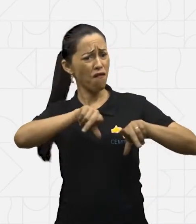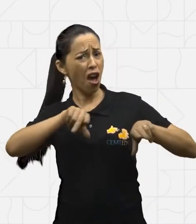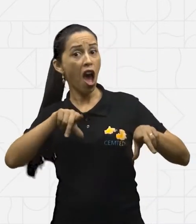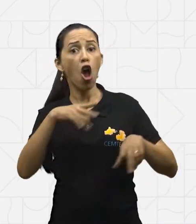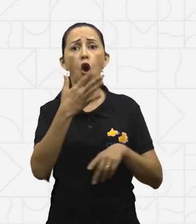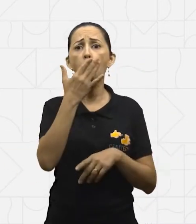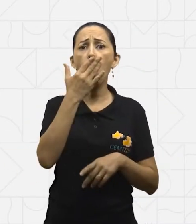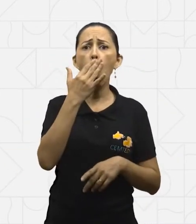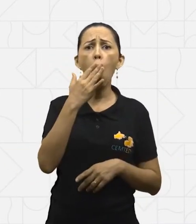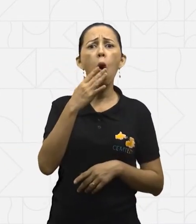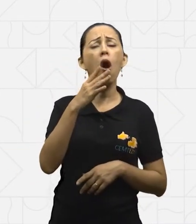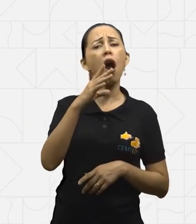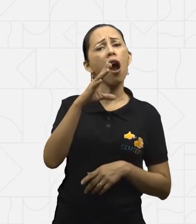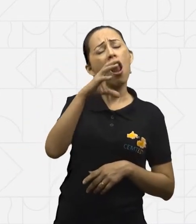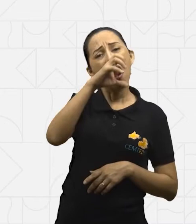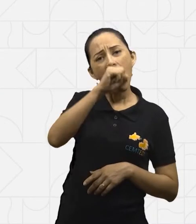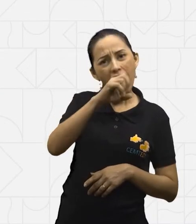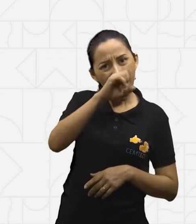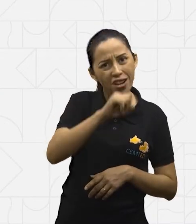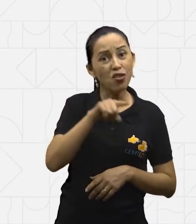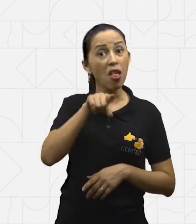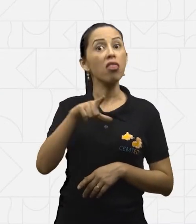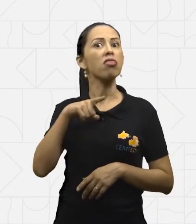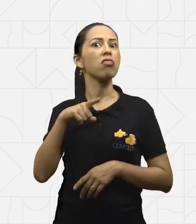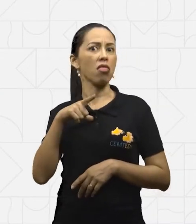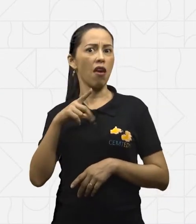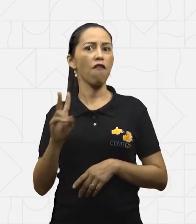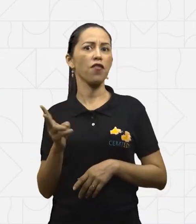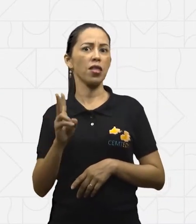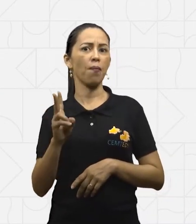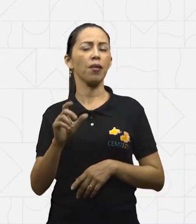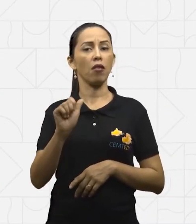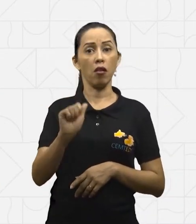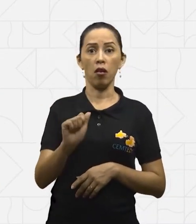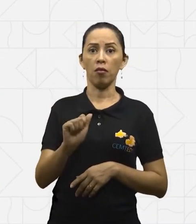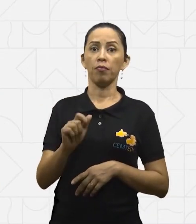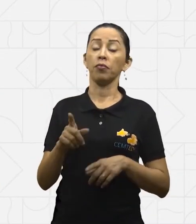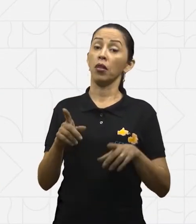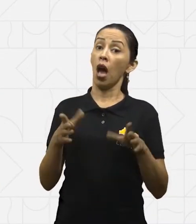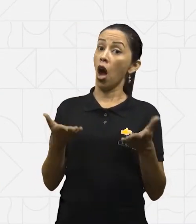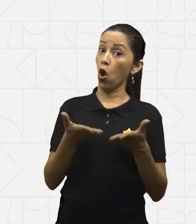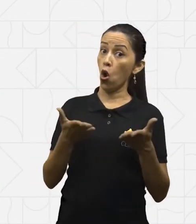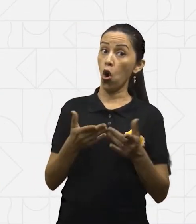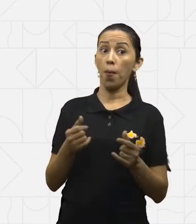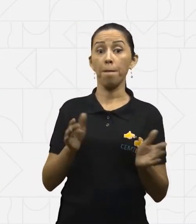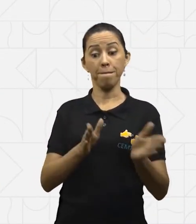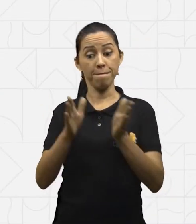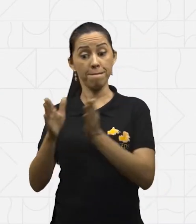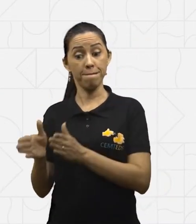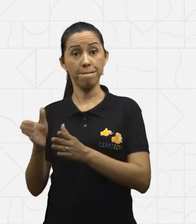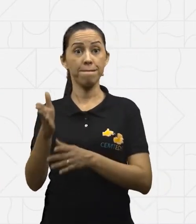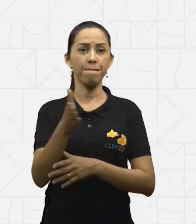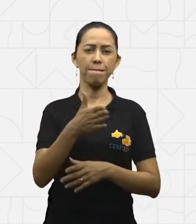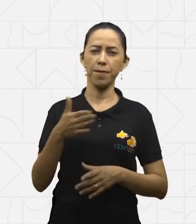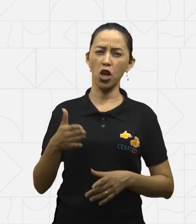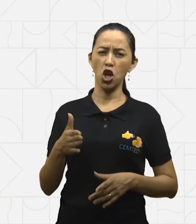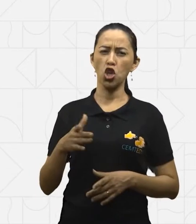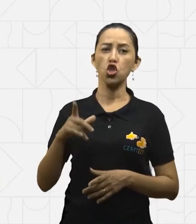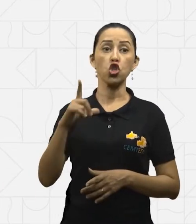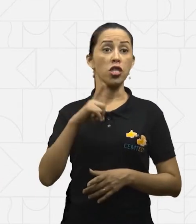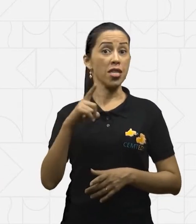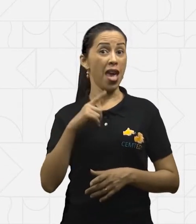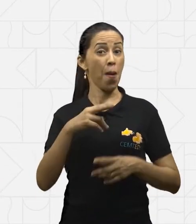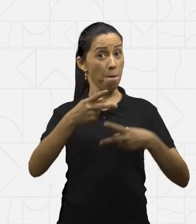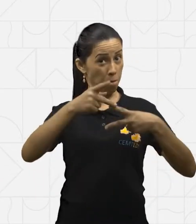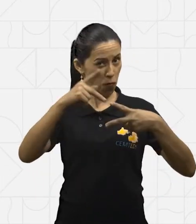A. O peixe, ele é um alimento rico em proteína, né? E uma proteína branca, é uma proteína mais